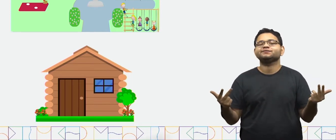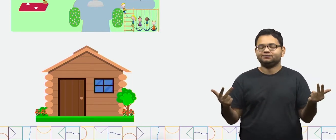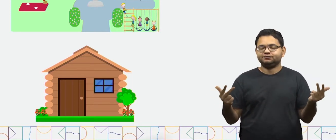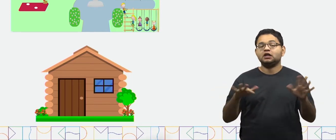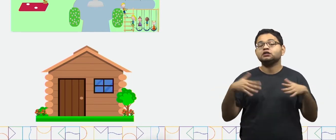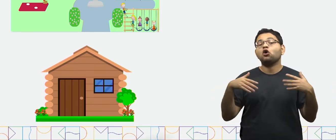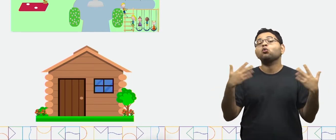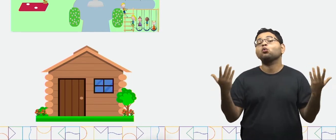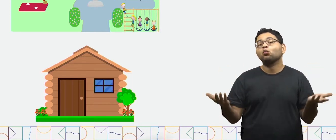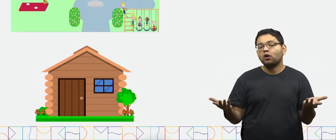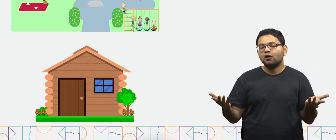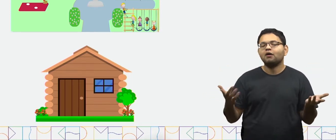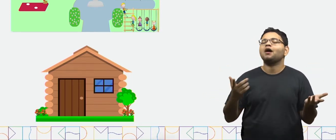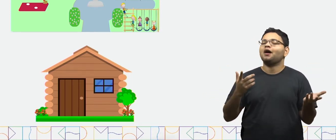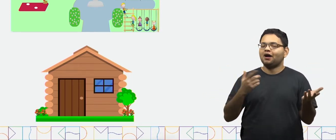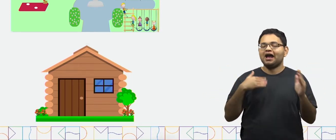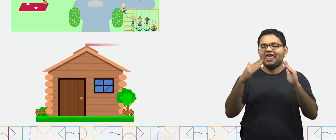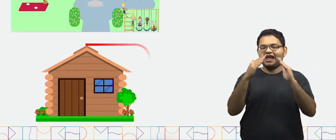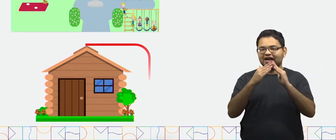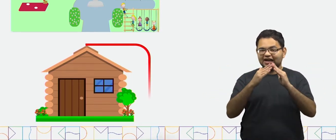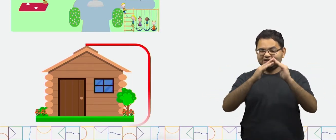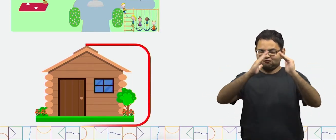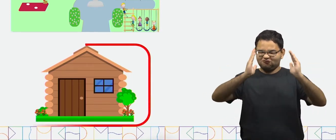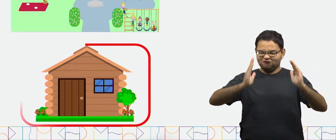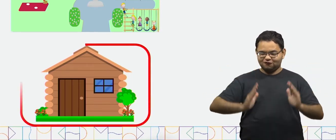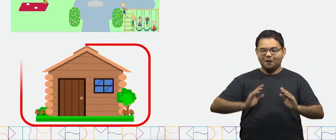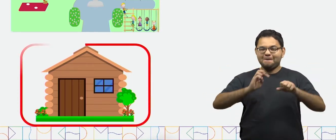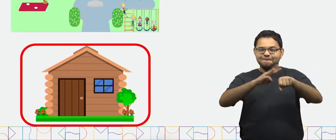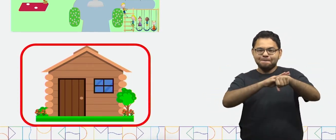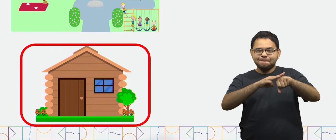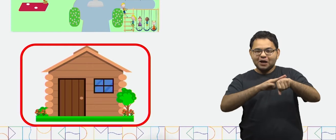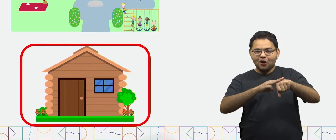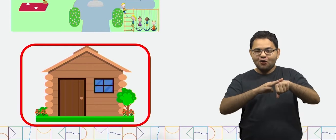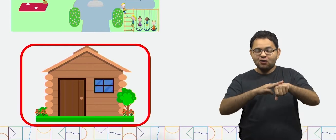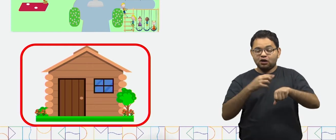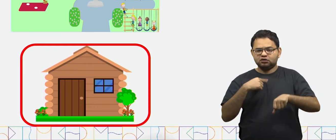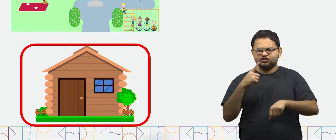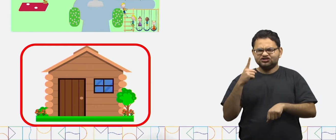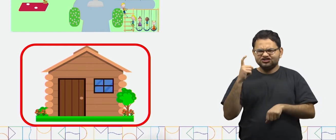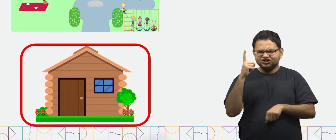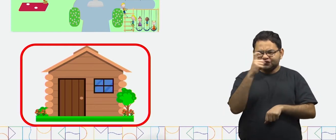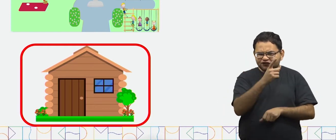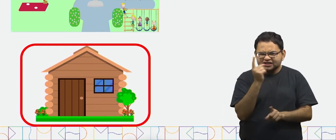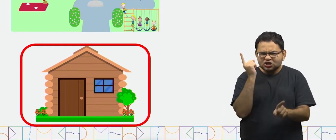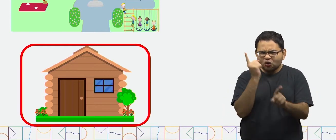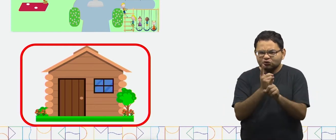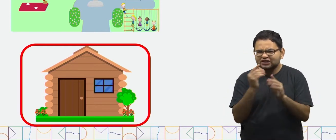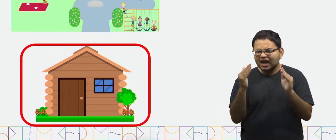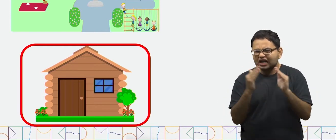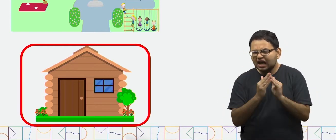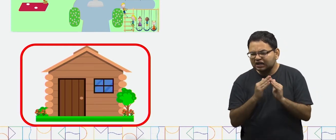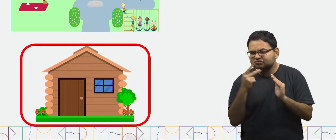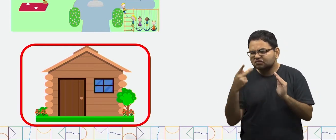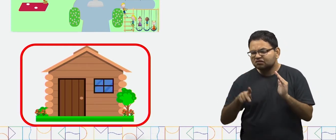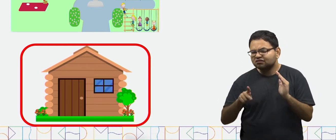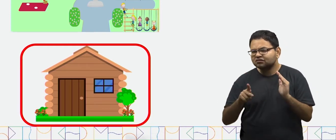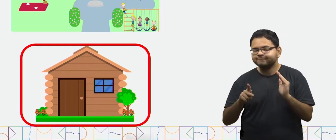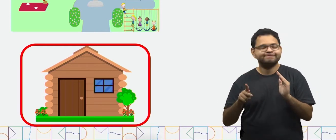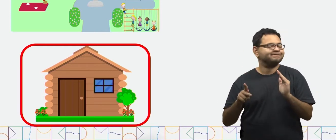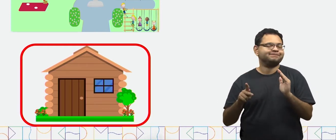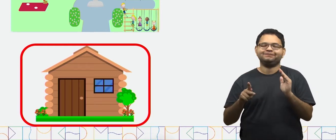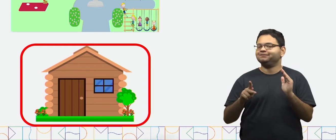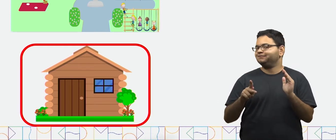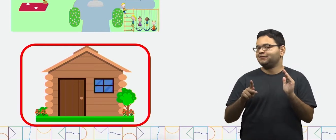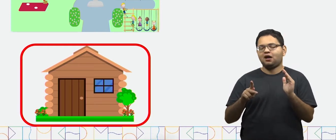é a casa toda marrom. E aí? Ficou difícil de encontrar a casa da mãe de